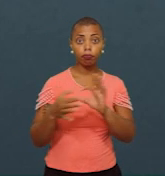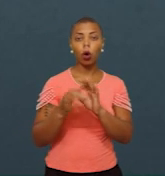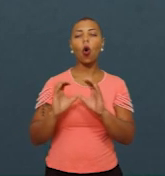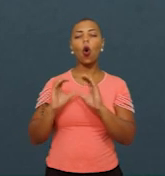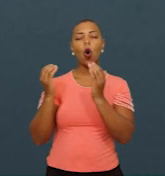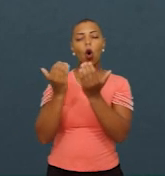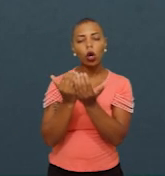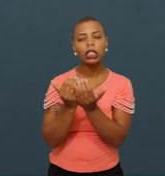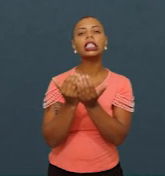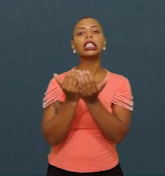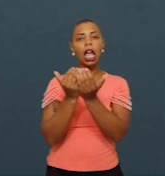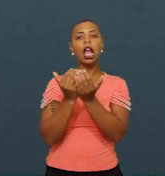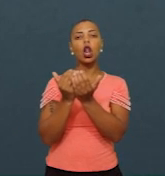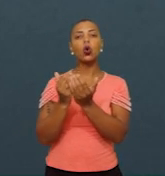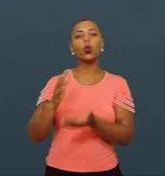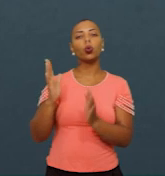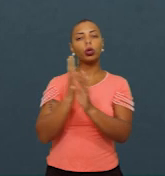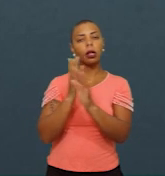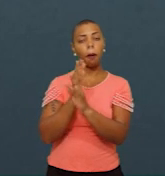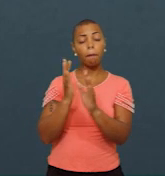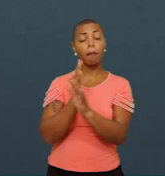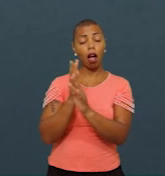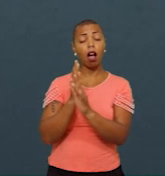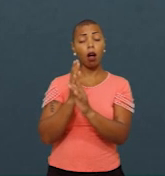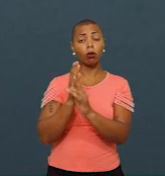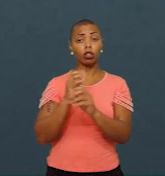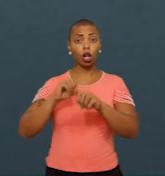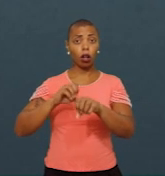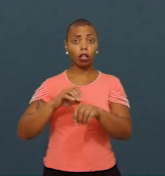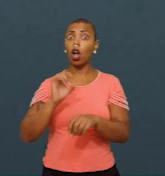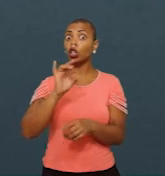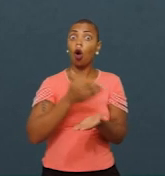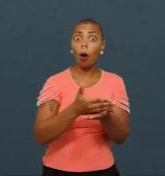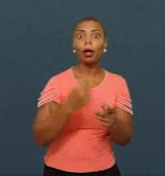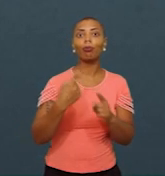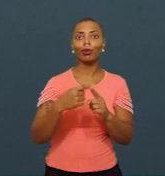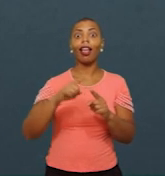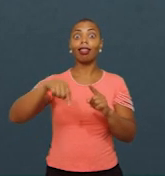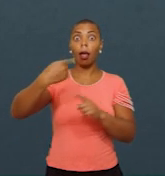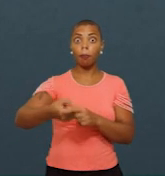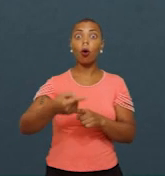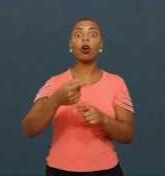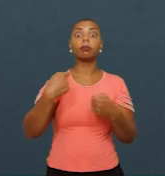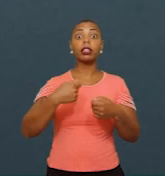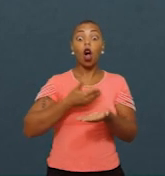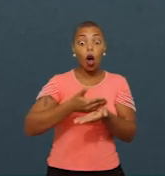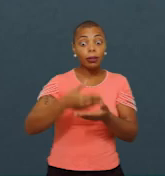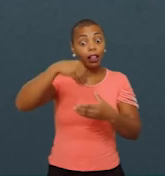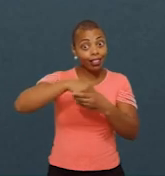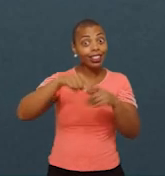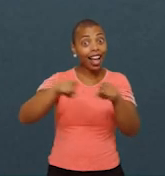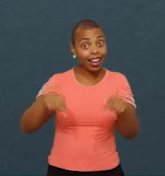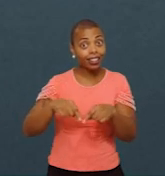Educação e indevidamente aprovado, isso é só a primeira etapa, né, porque a implementação, fazer ele chegar na sala de aula é o mais